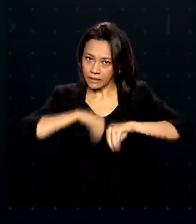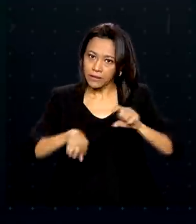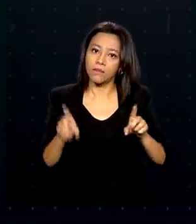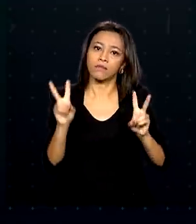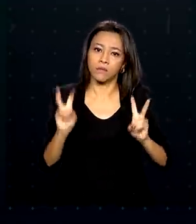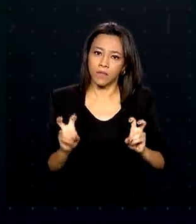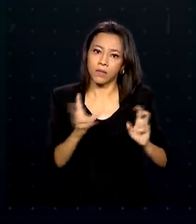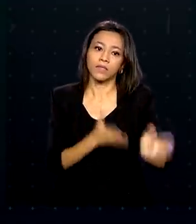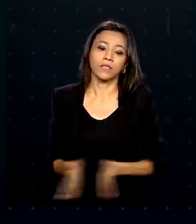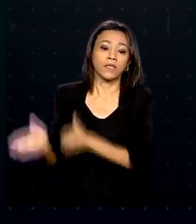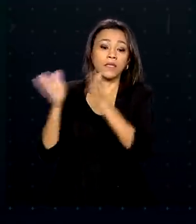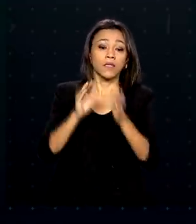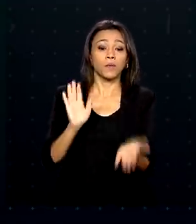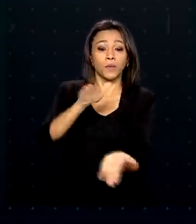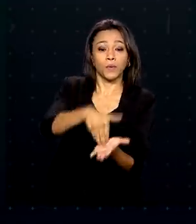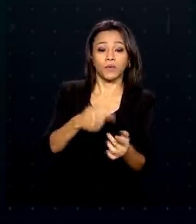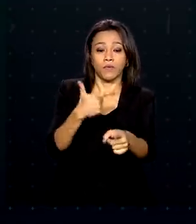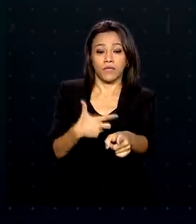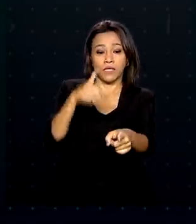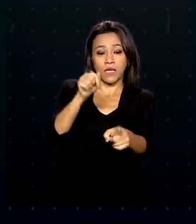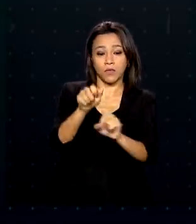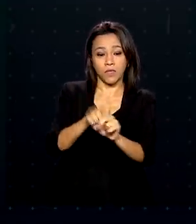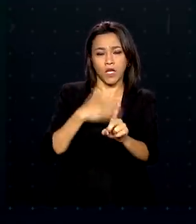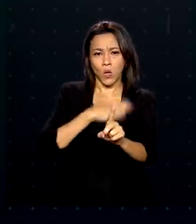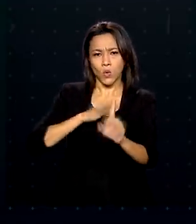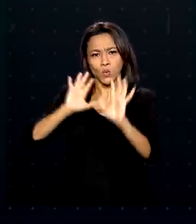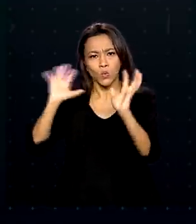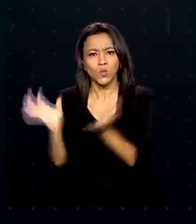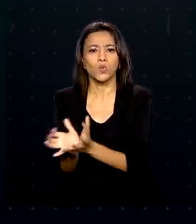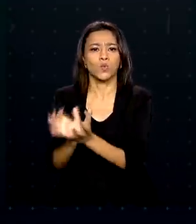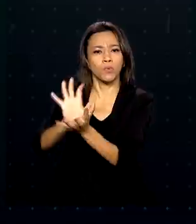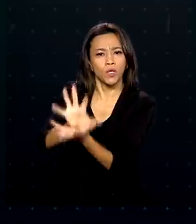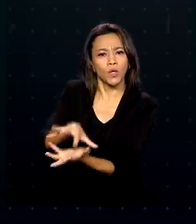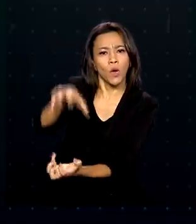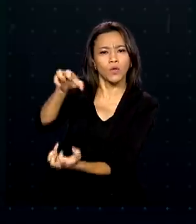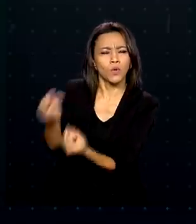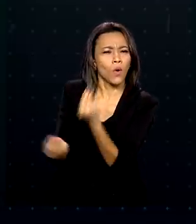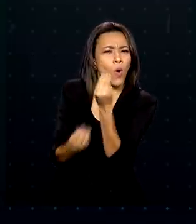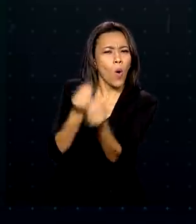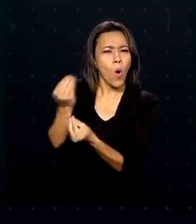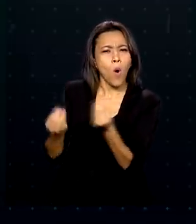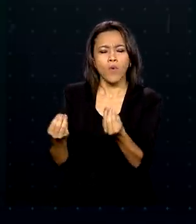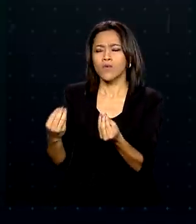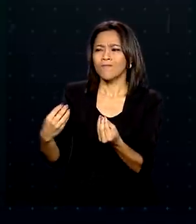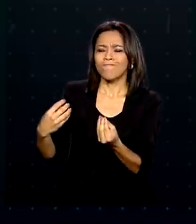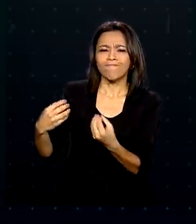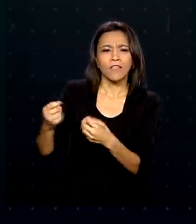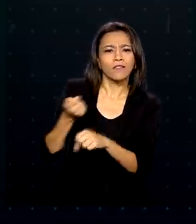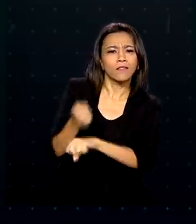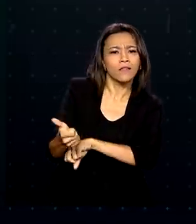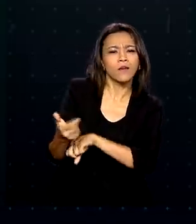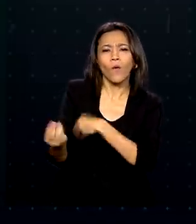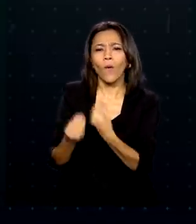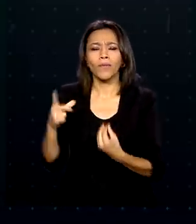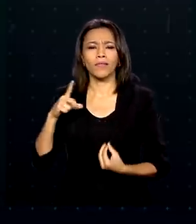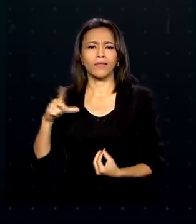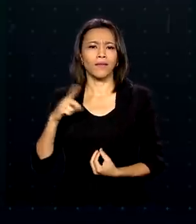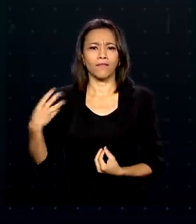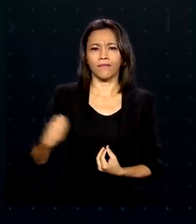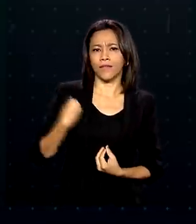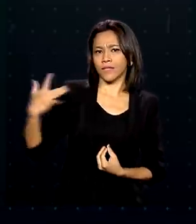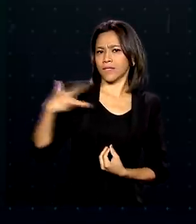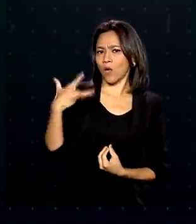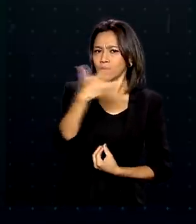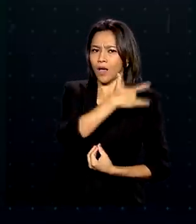por último, no dia 27 de agosto, vem os idosos e dicas de como manter uma vida saudável mesmo em isolamento